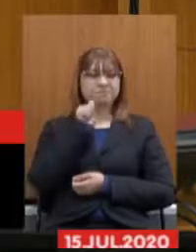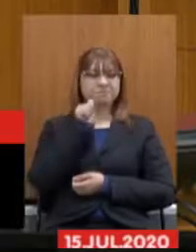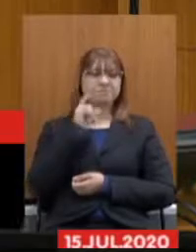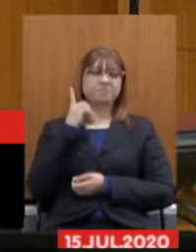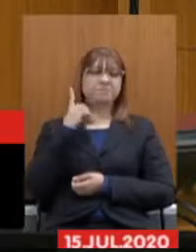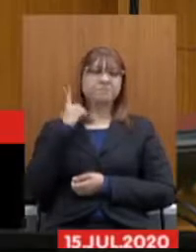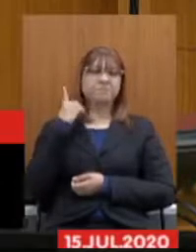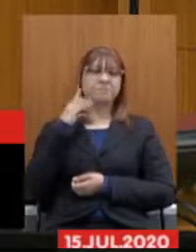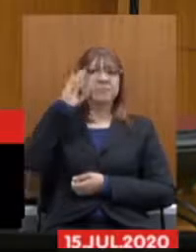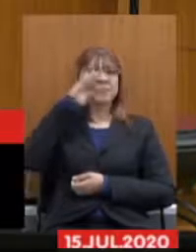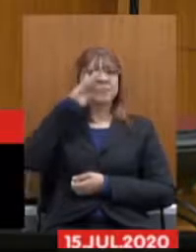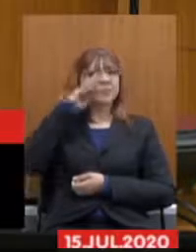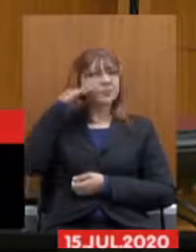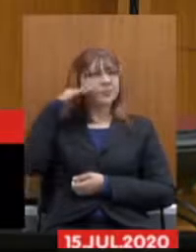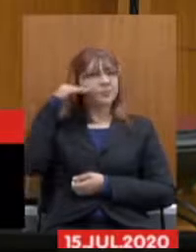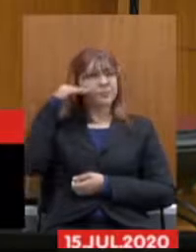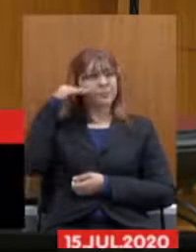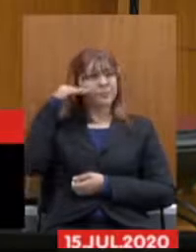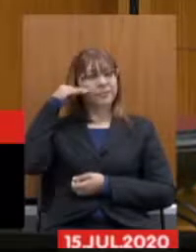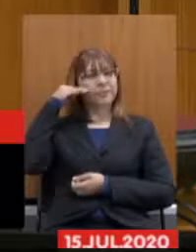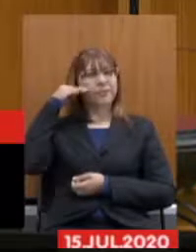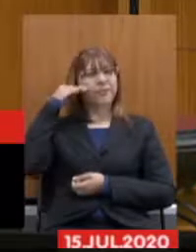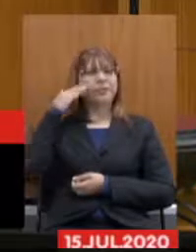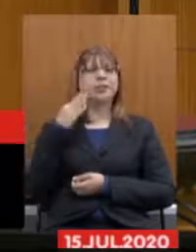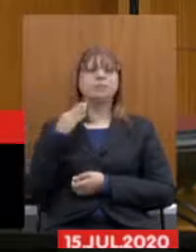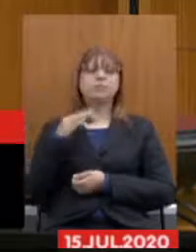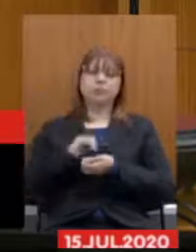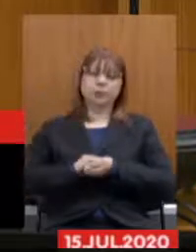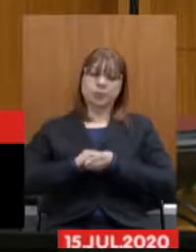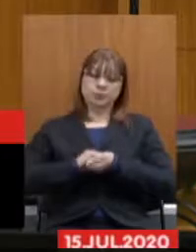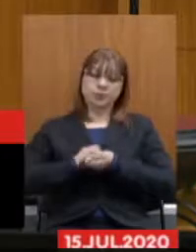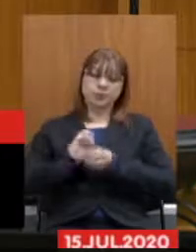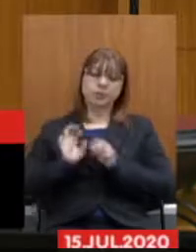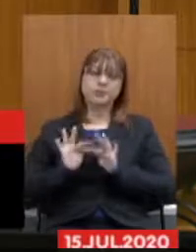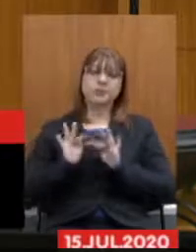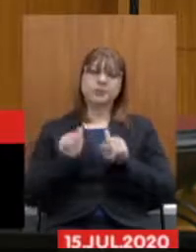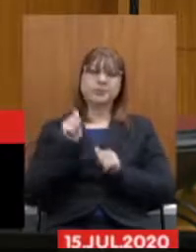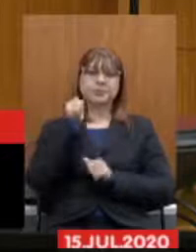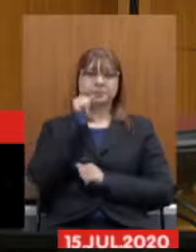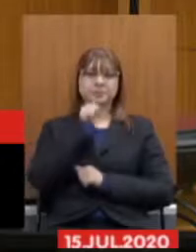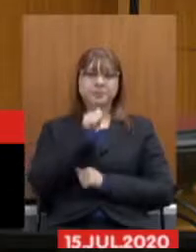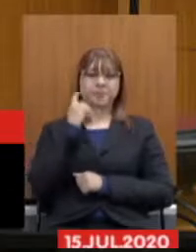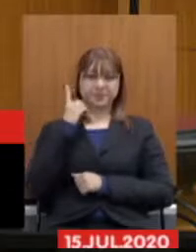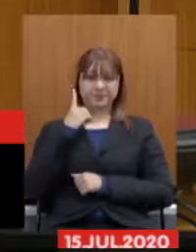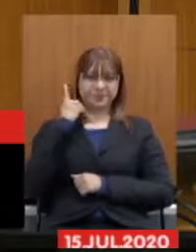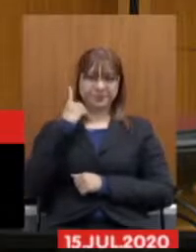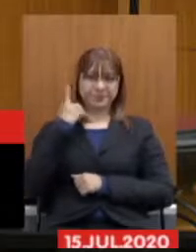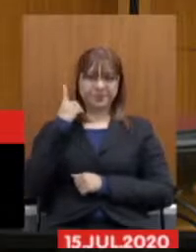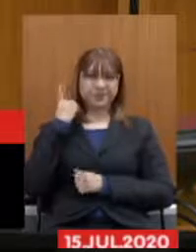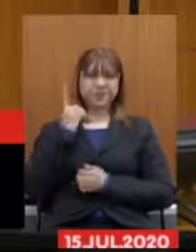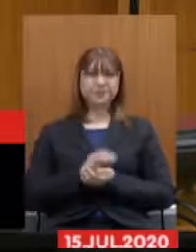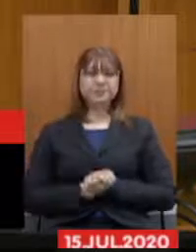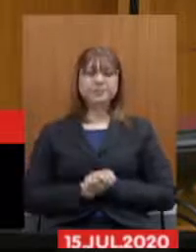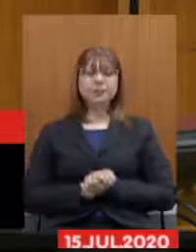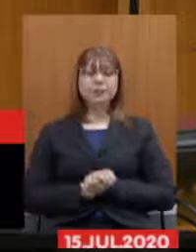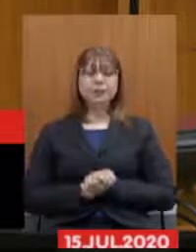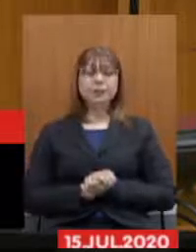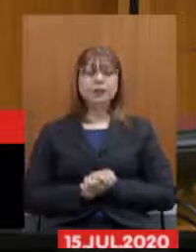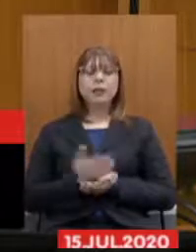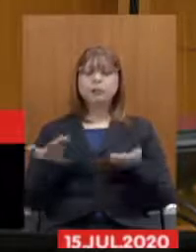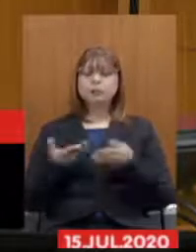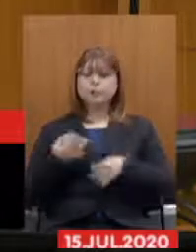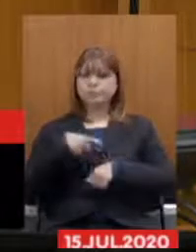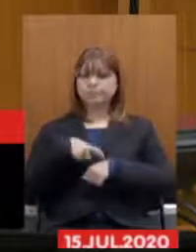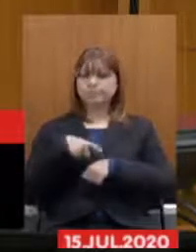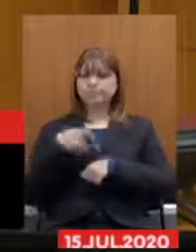deputada Beatriz Serqueira eu cumprimento todas as deputadas mulheres é um momento importante